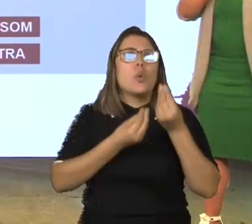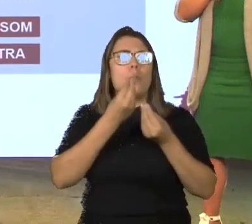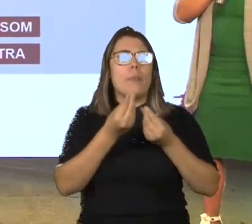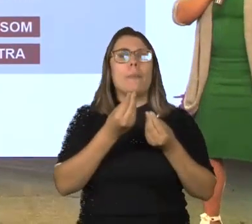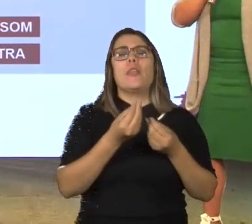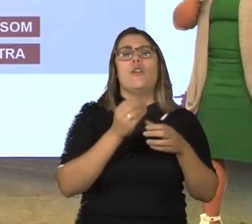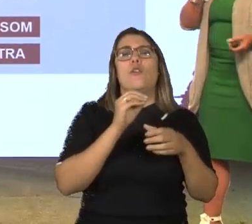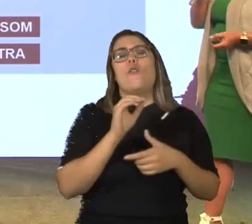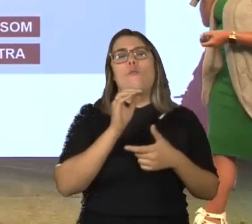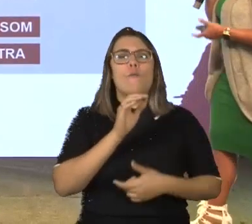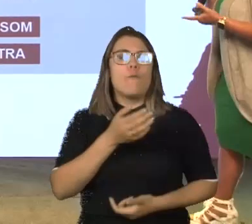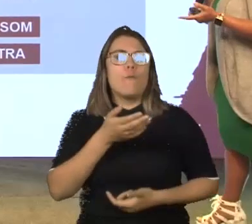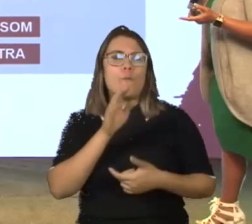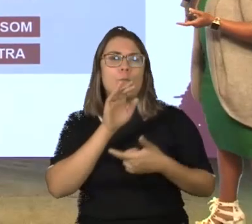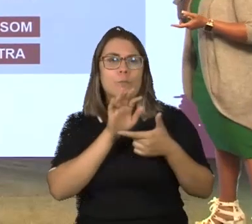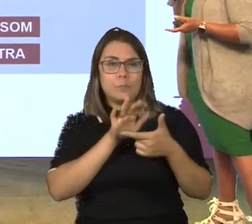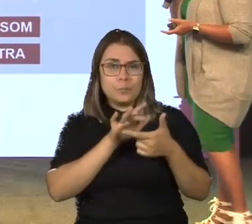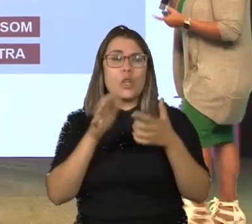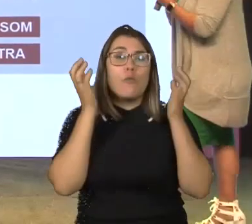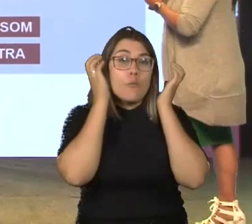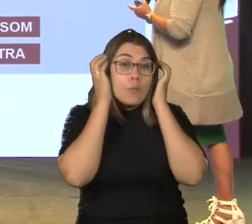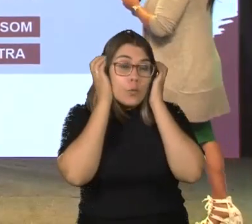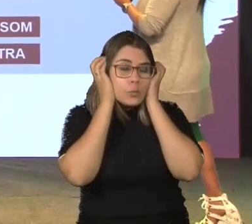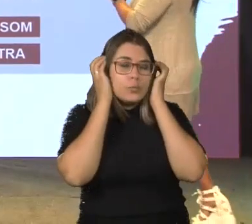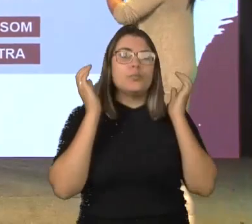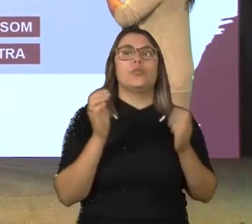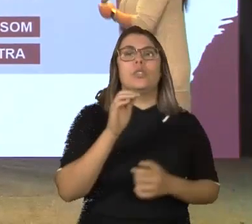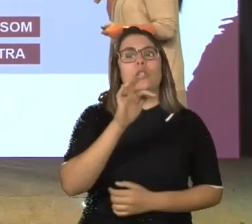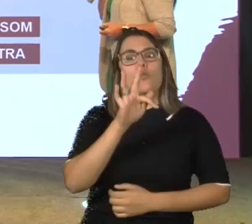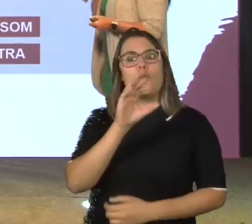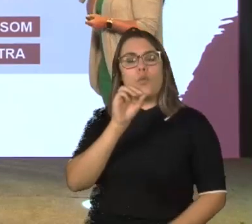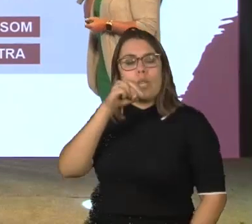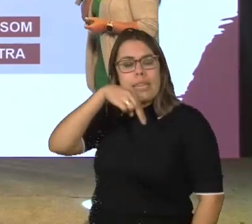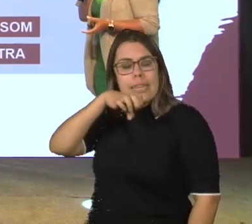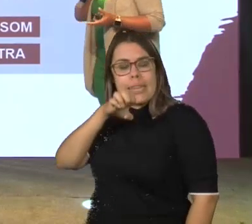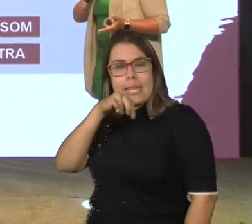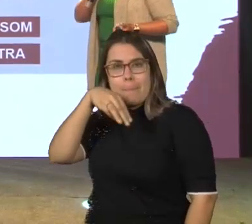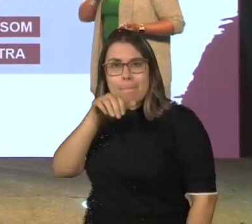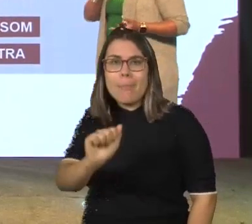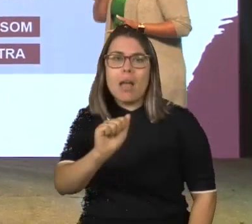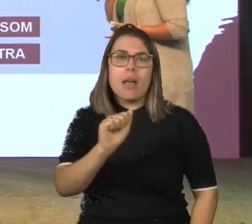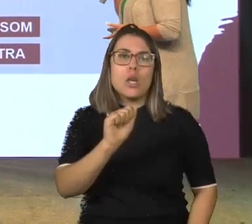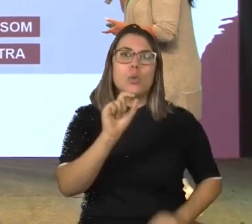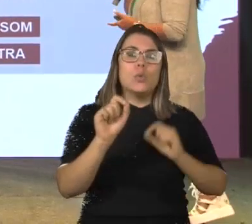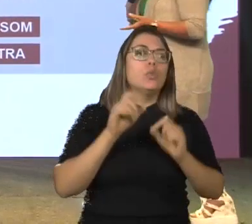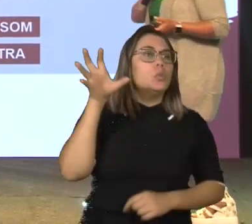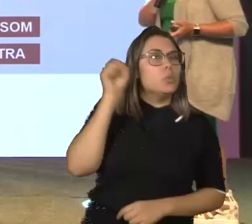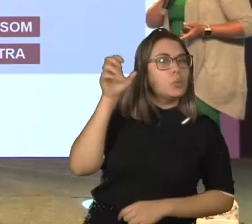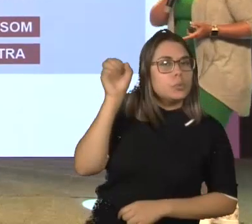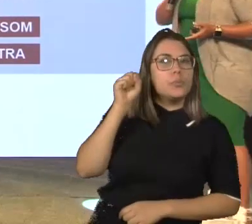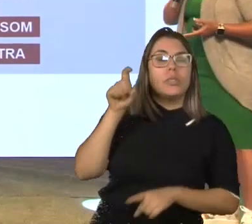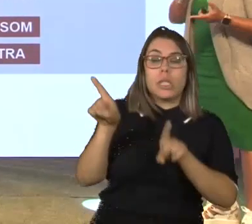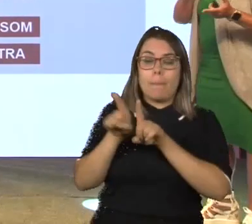fonema? Palavra de origem grega, onde fonologia, dividido fonologia, fonossom, mais logia,